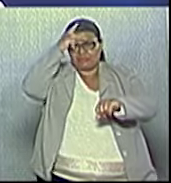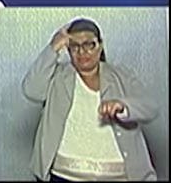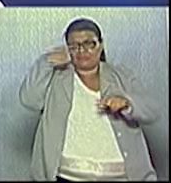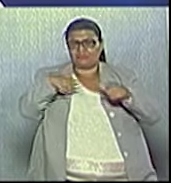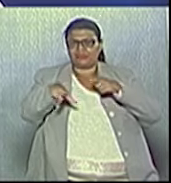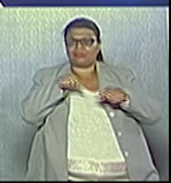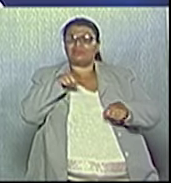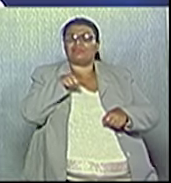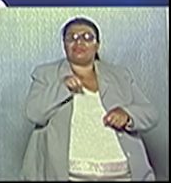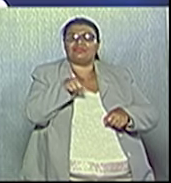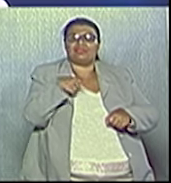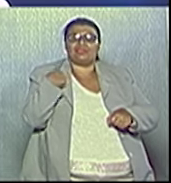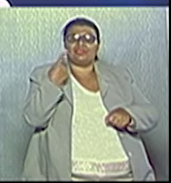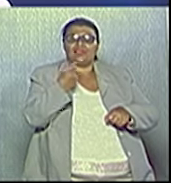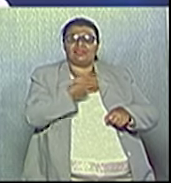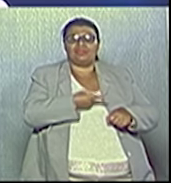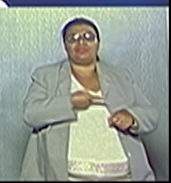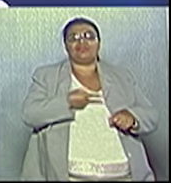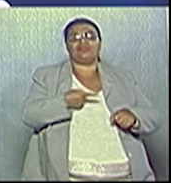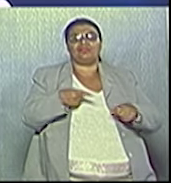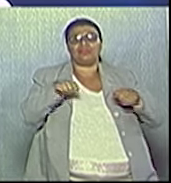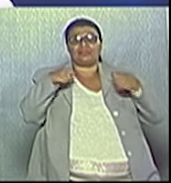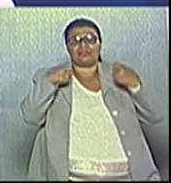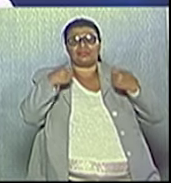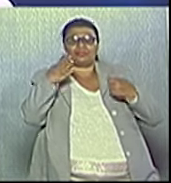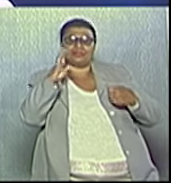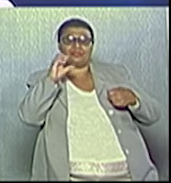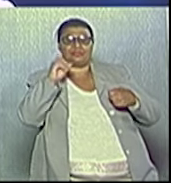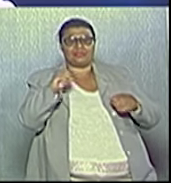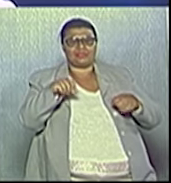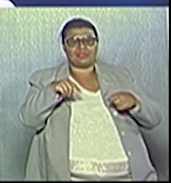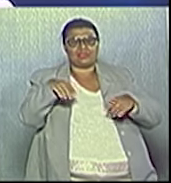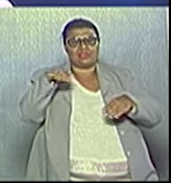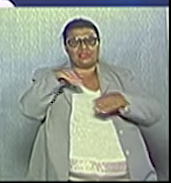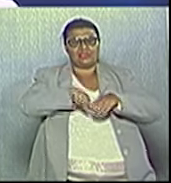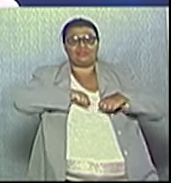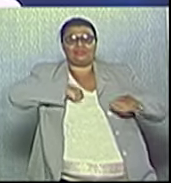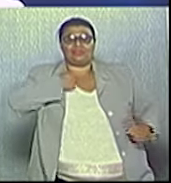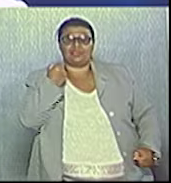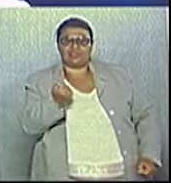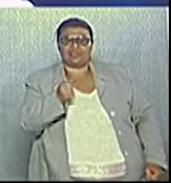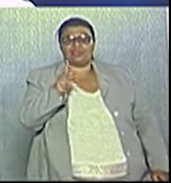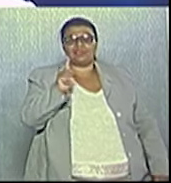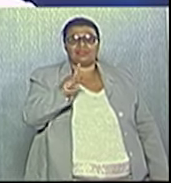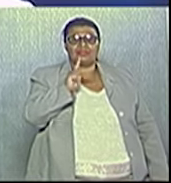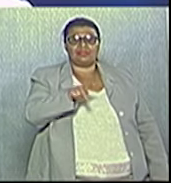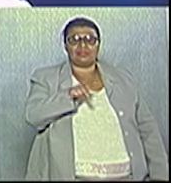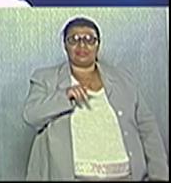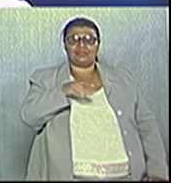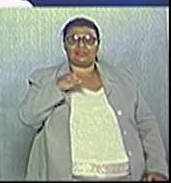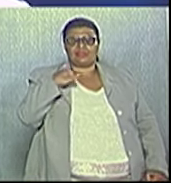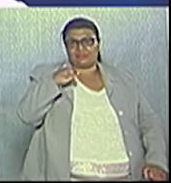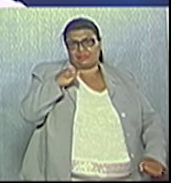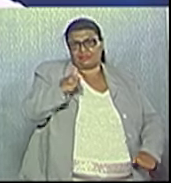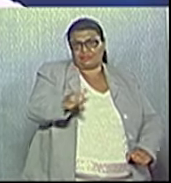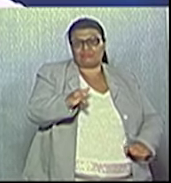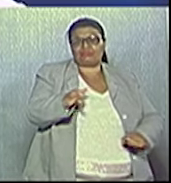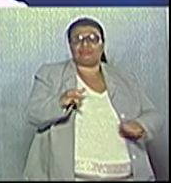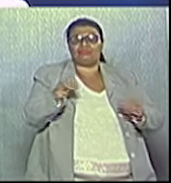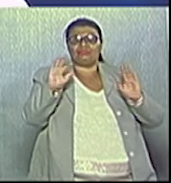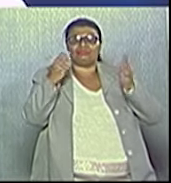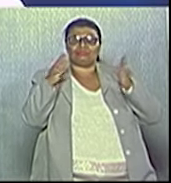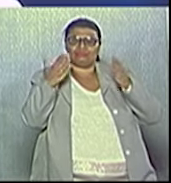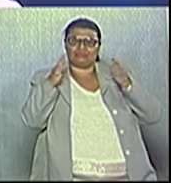nós, do PSB, nós 40, iremos fortalecer os professores. Acabou de sair o IDEB aí e eu dou os